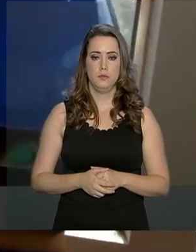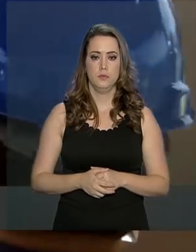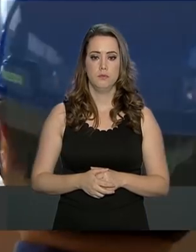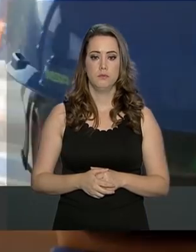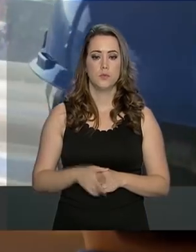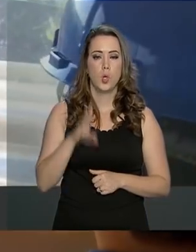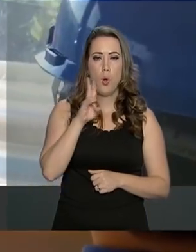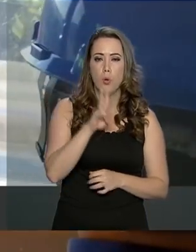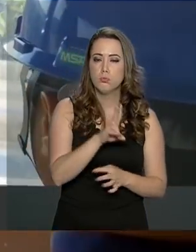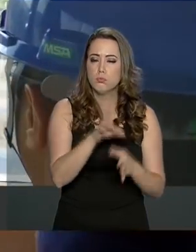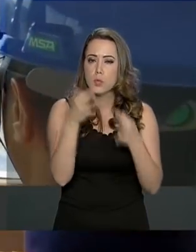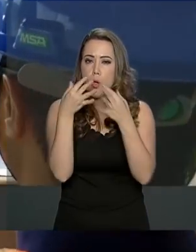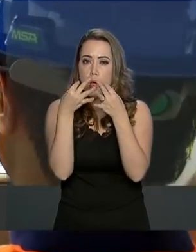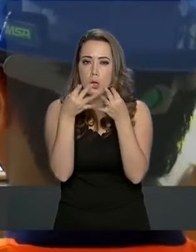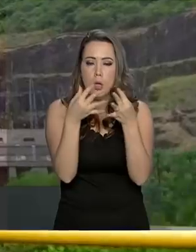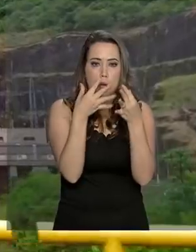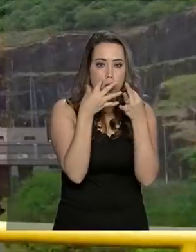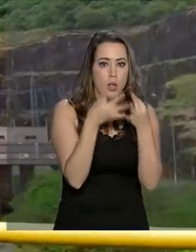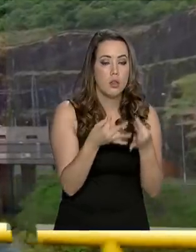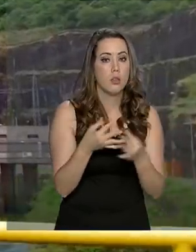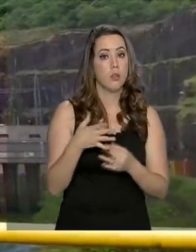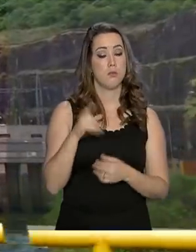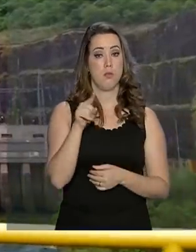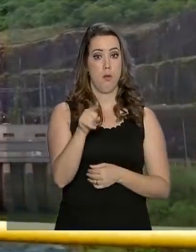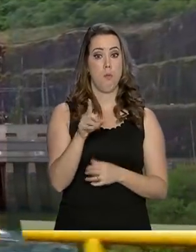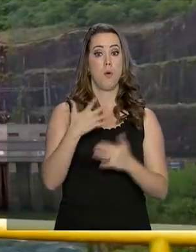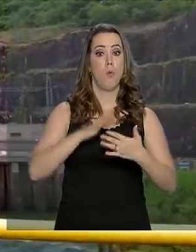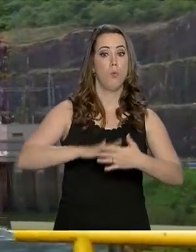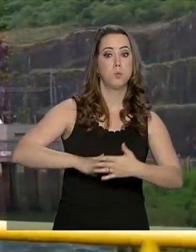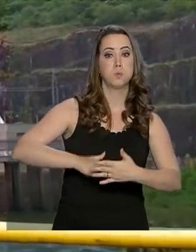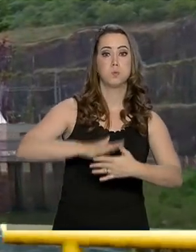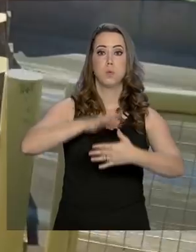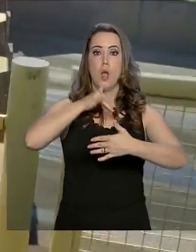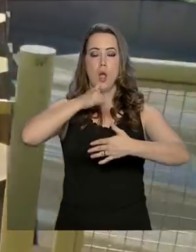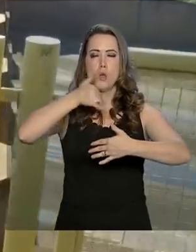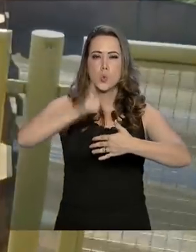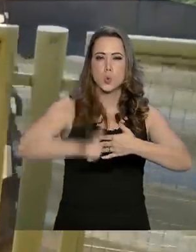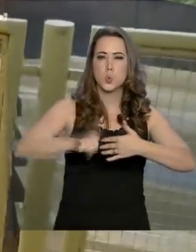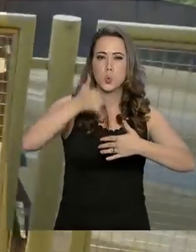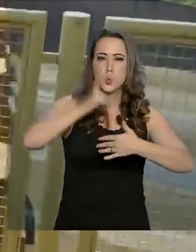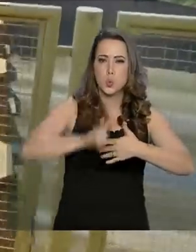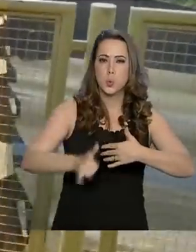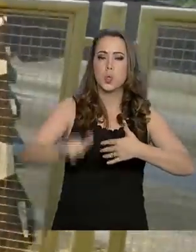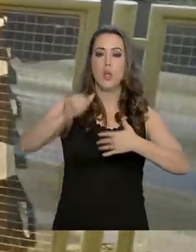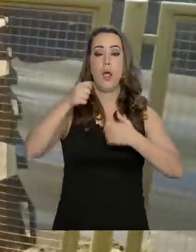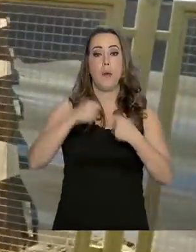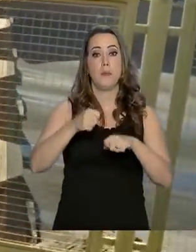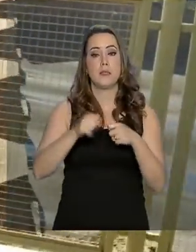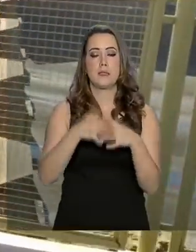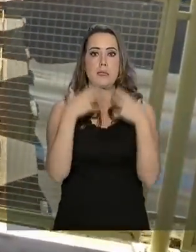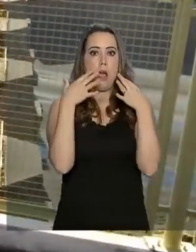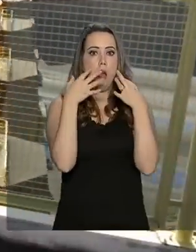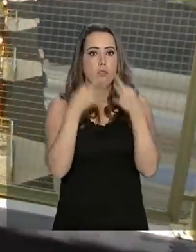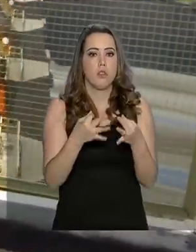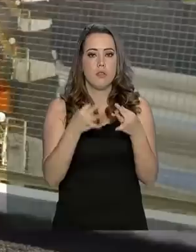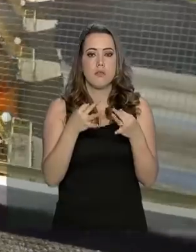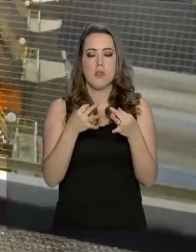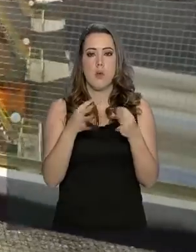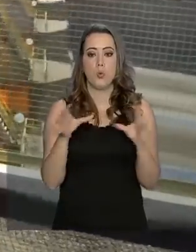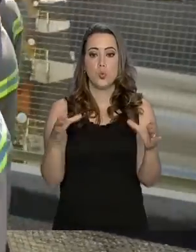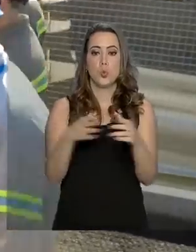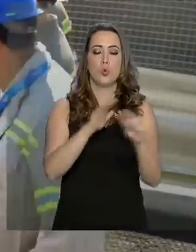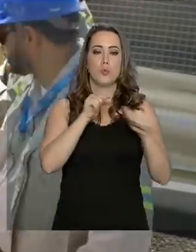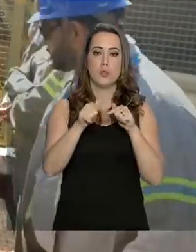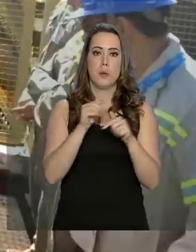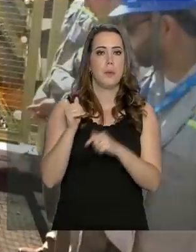Olhos atentos a cada detalhe. Para que a hidrelétrica funcione bem, os funcionários precisam de muita atenção. Mais